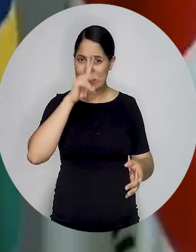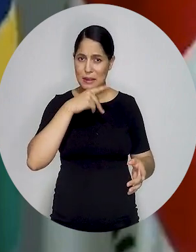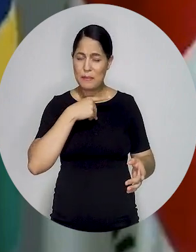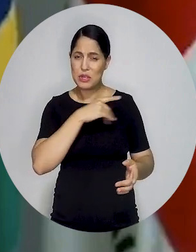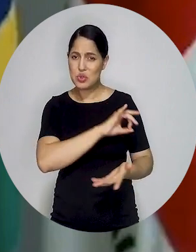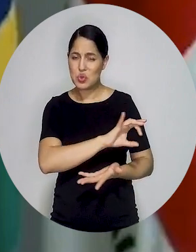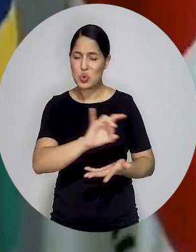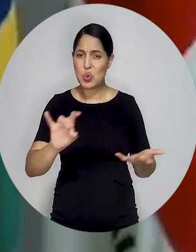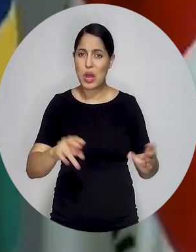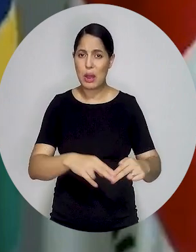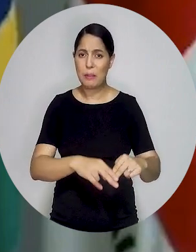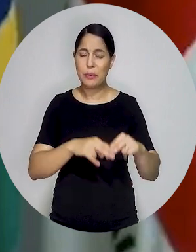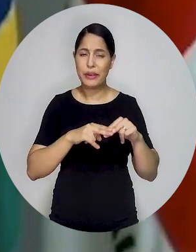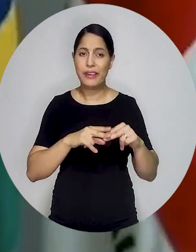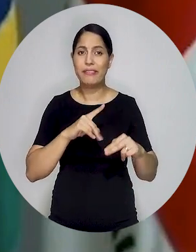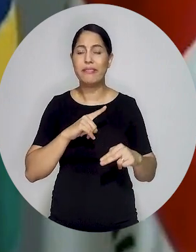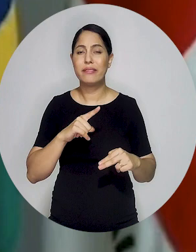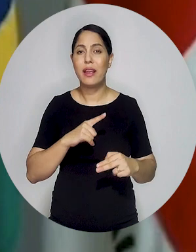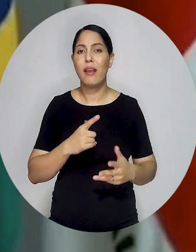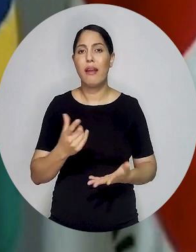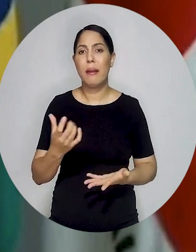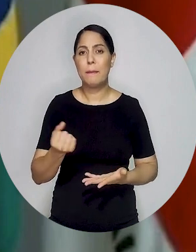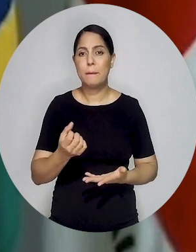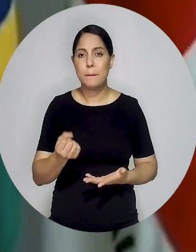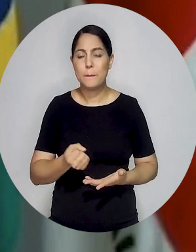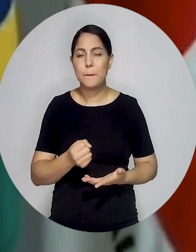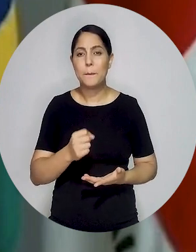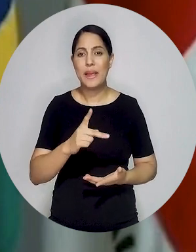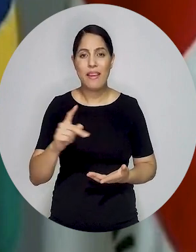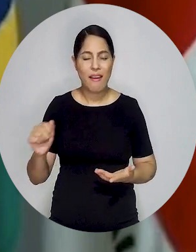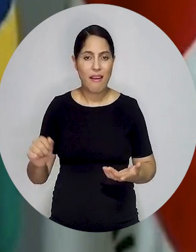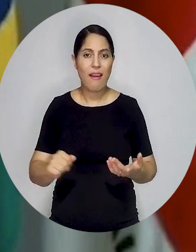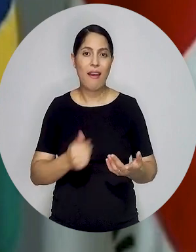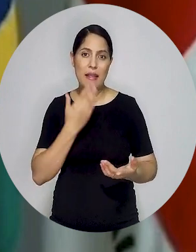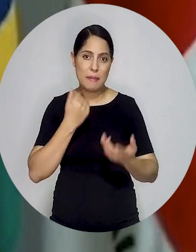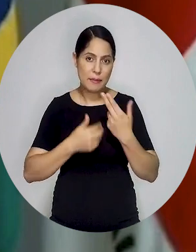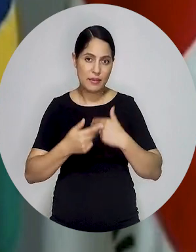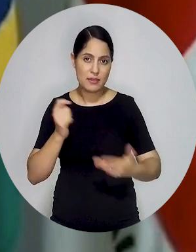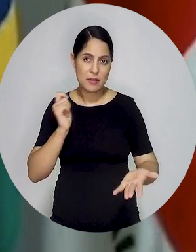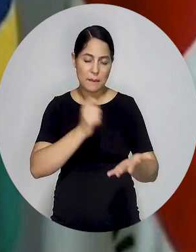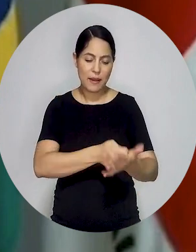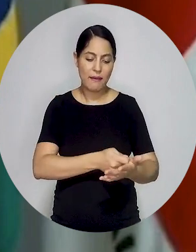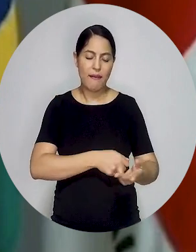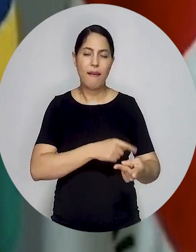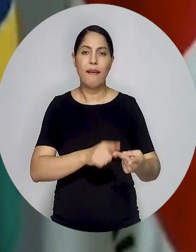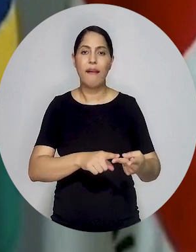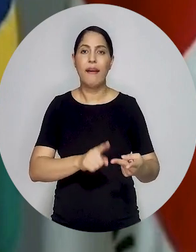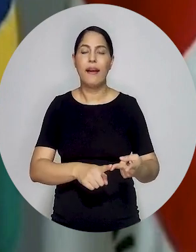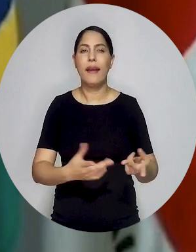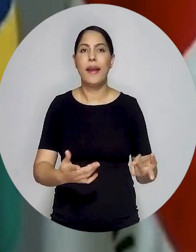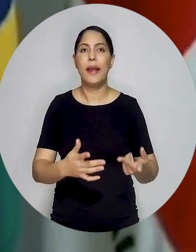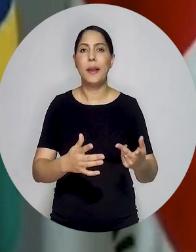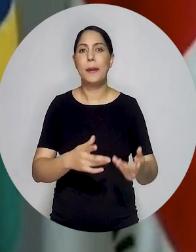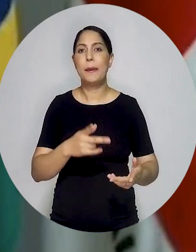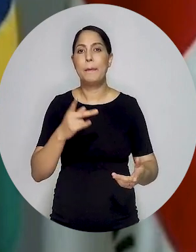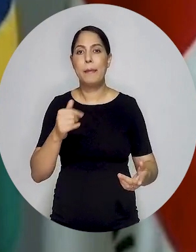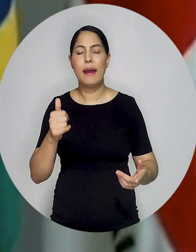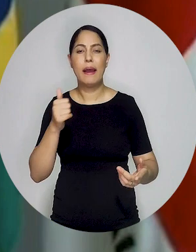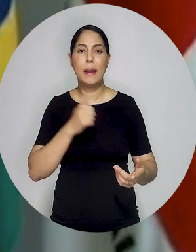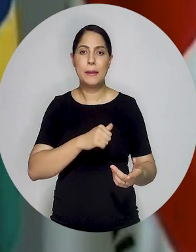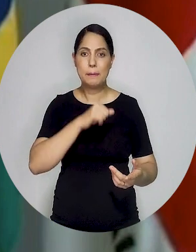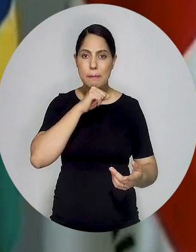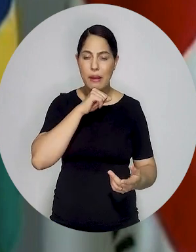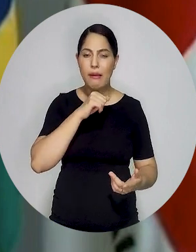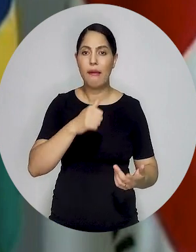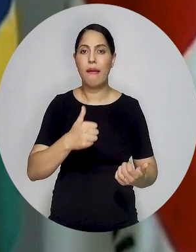são familiares, geralmente a questão alimentícia, partida de patrimônio, investigação de paternidade. O Tribunal de Justiça do Distrito